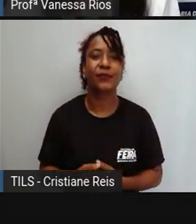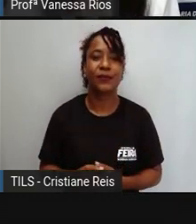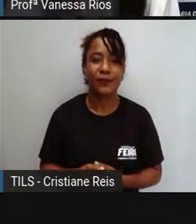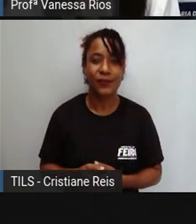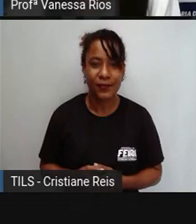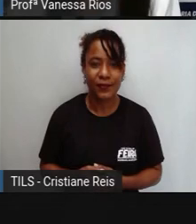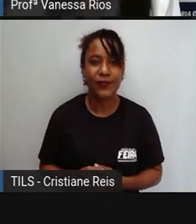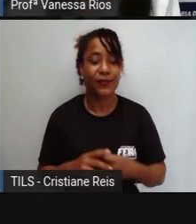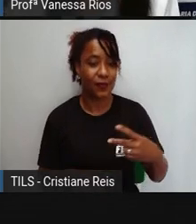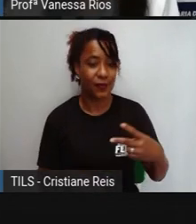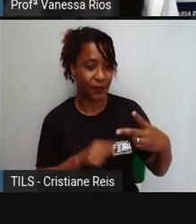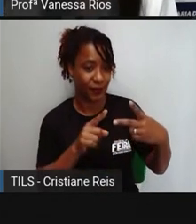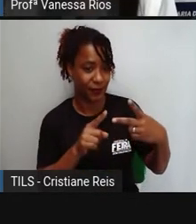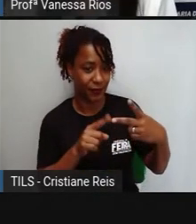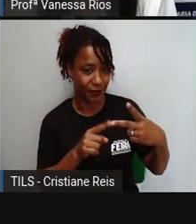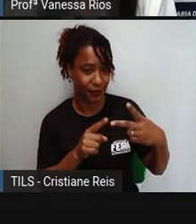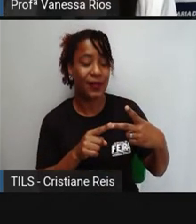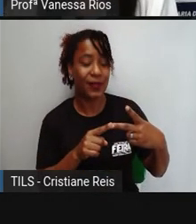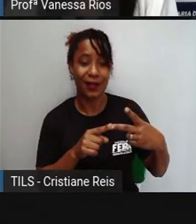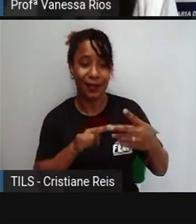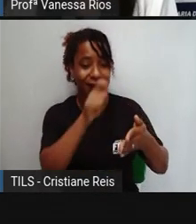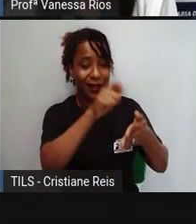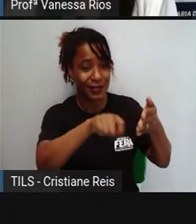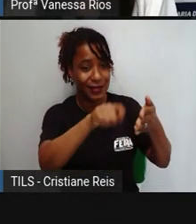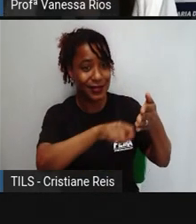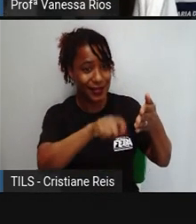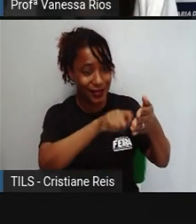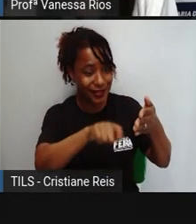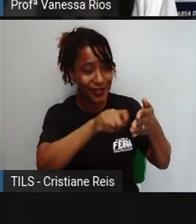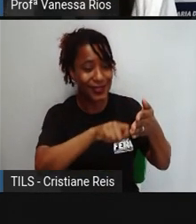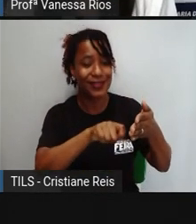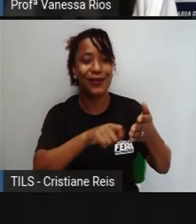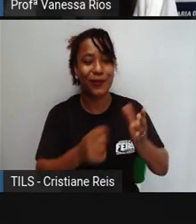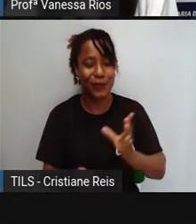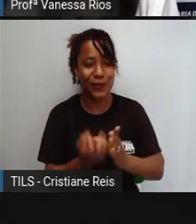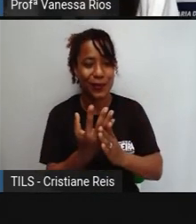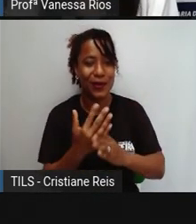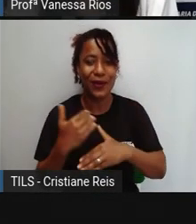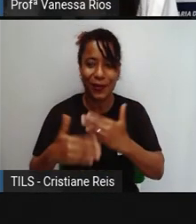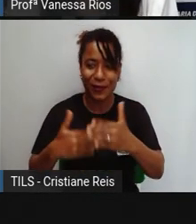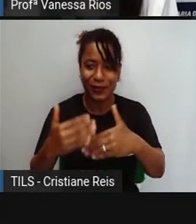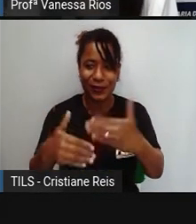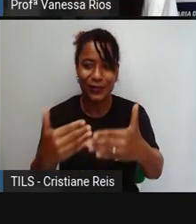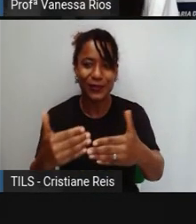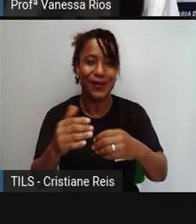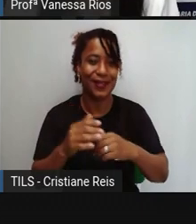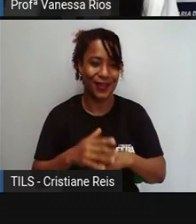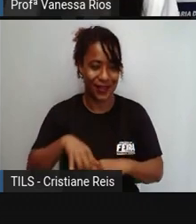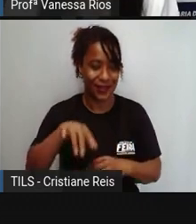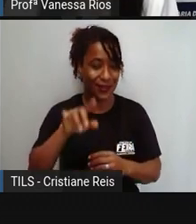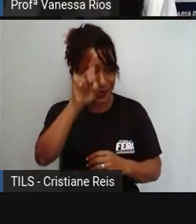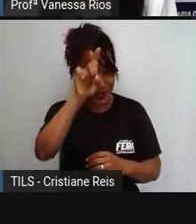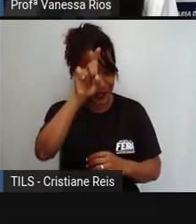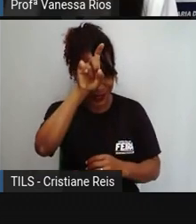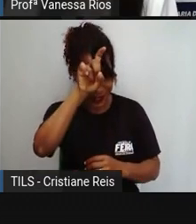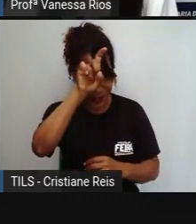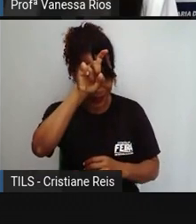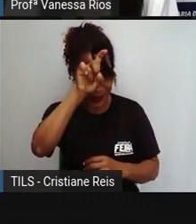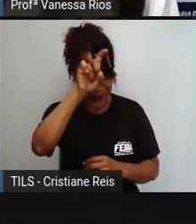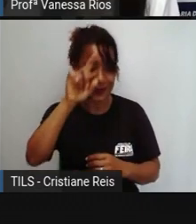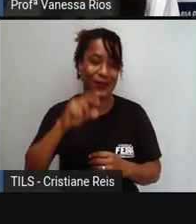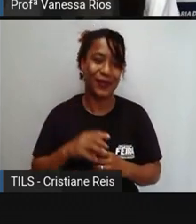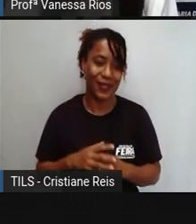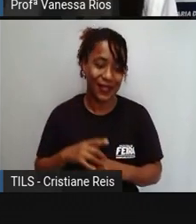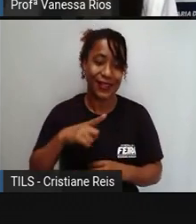E a escrita segue seu caminho, passando também aí pelos povos egípcios. E aí existem muitos